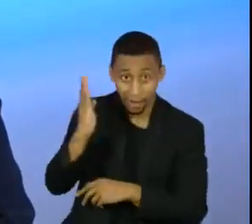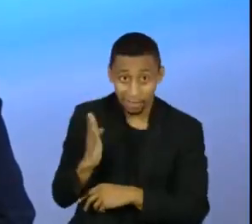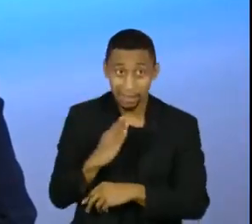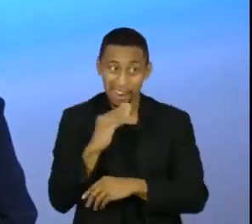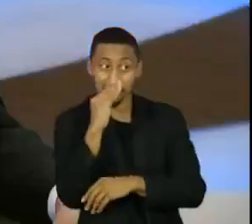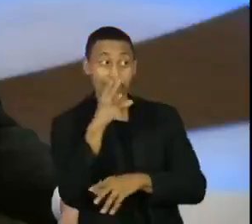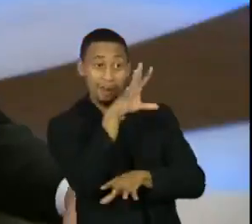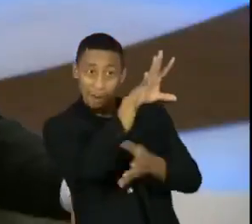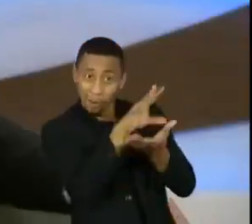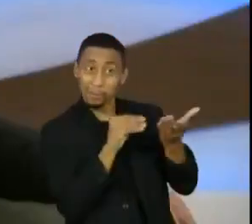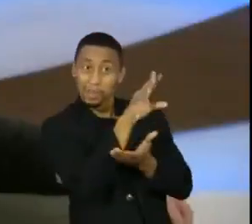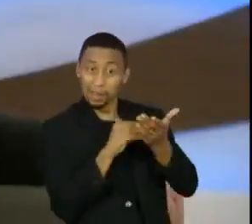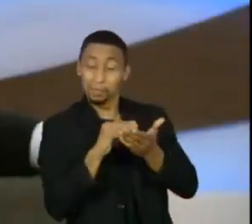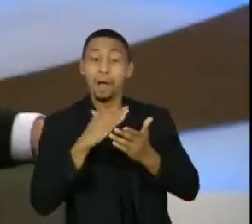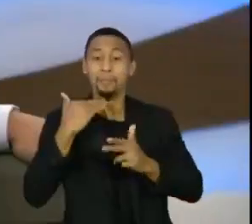ponto.